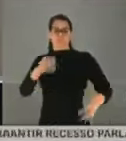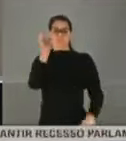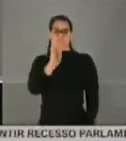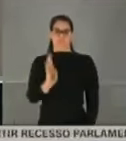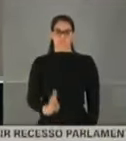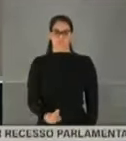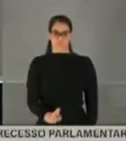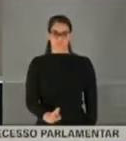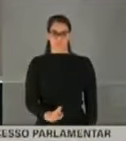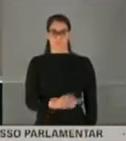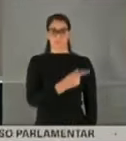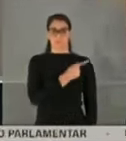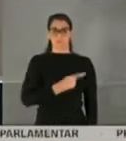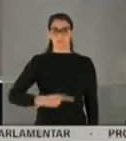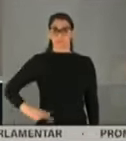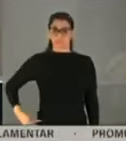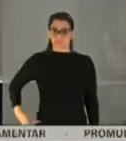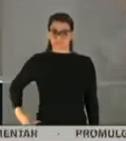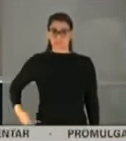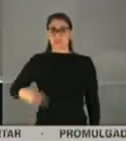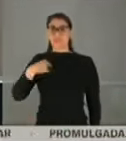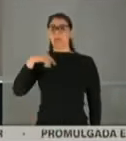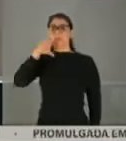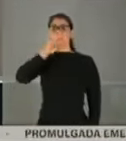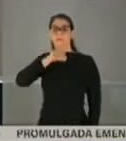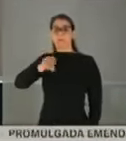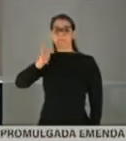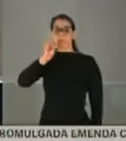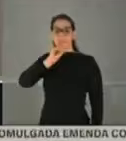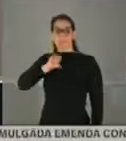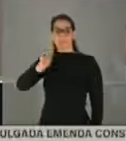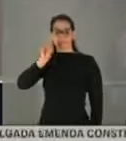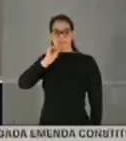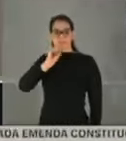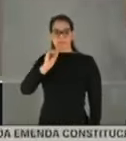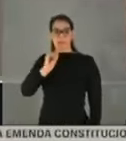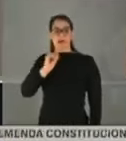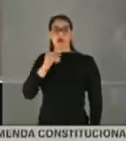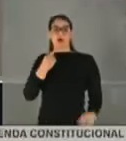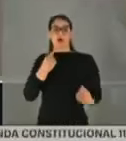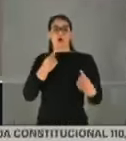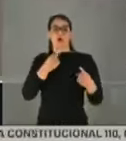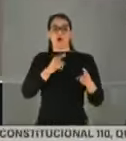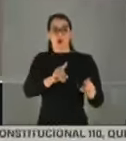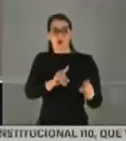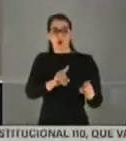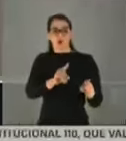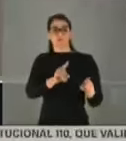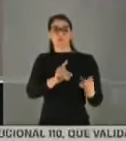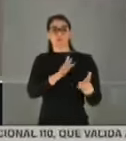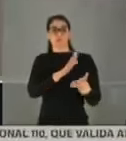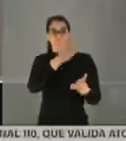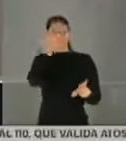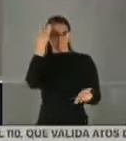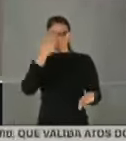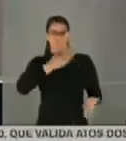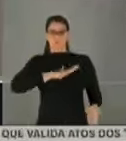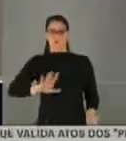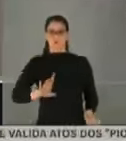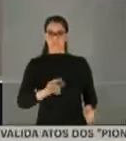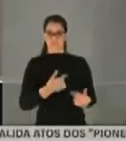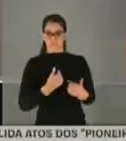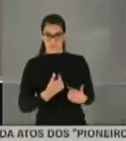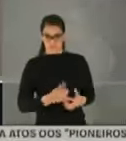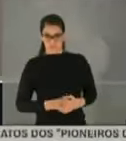Um presidente que abre a boca para sacar contra quem o se contrapõe a ele. Um